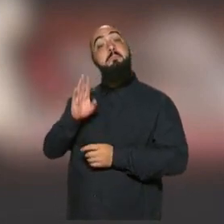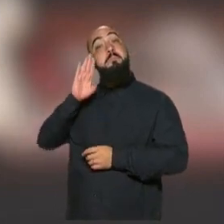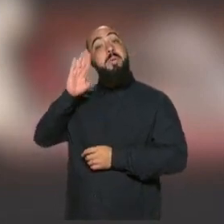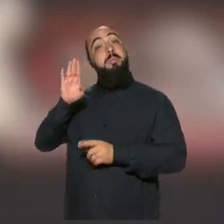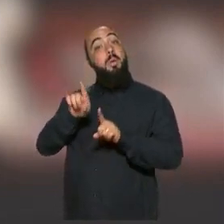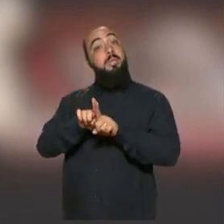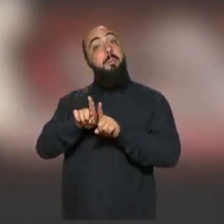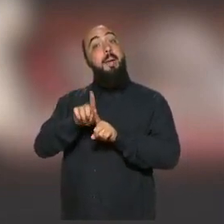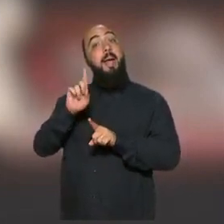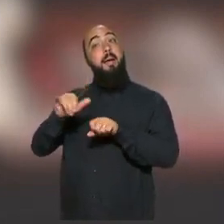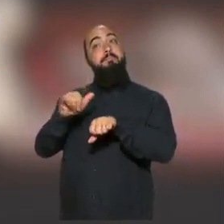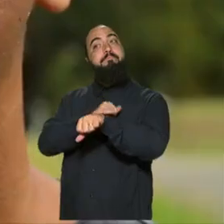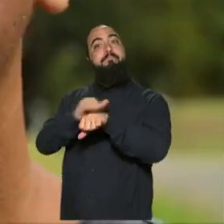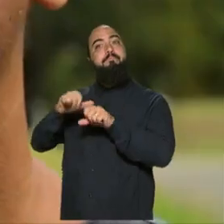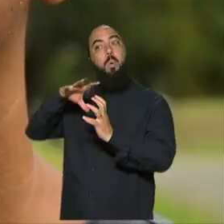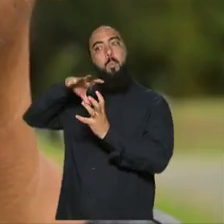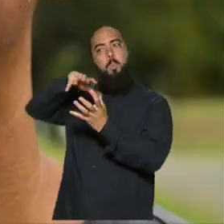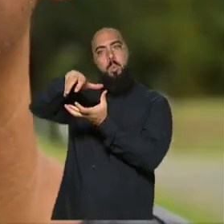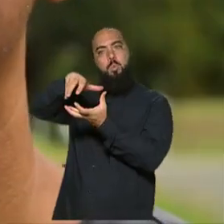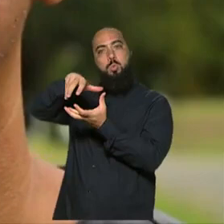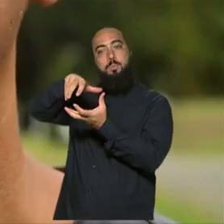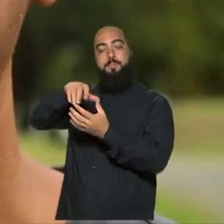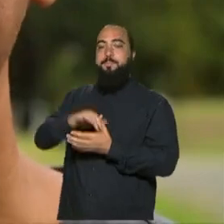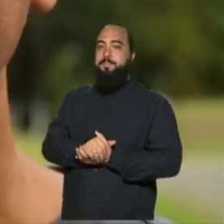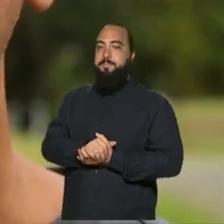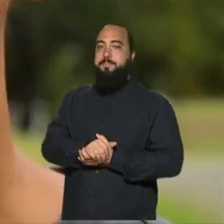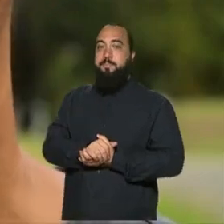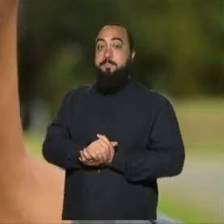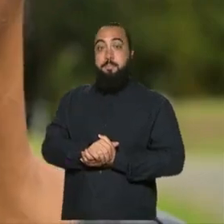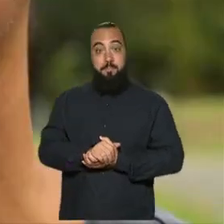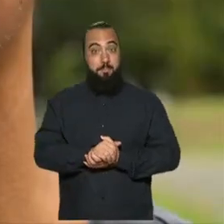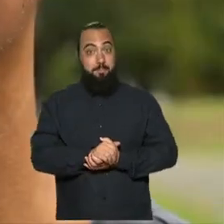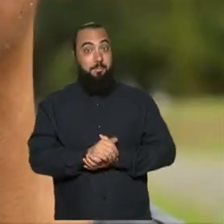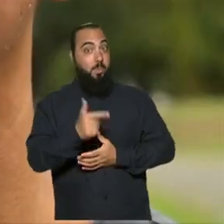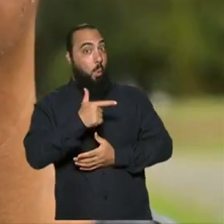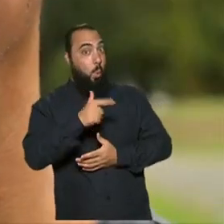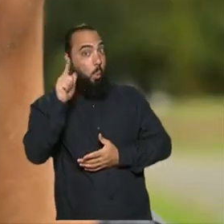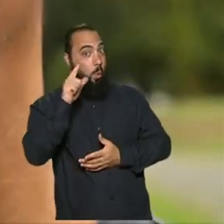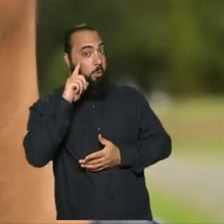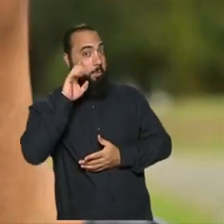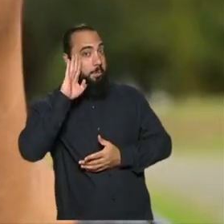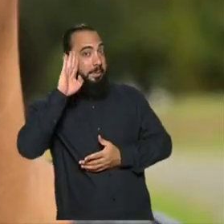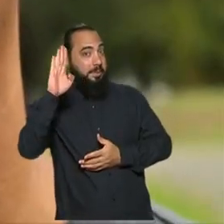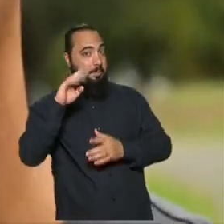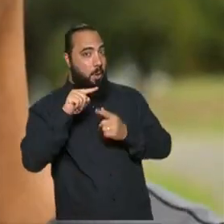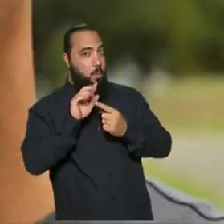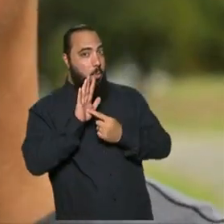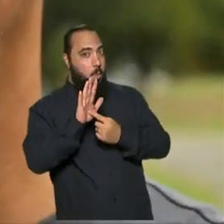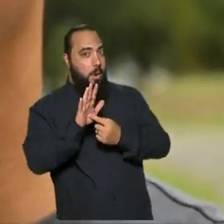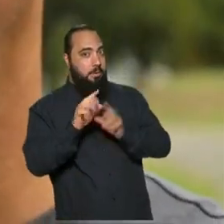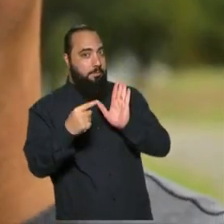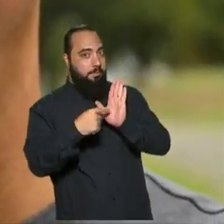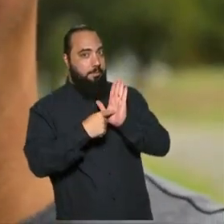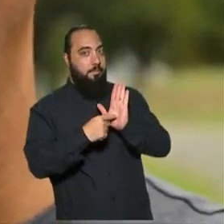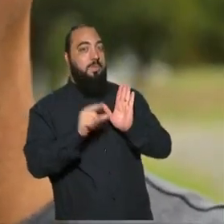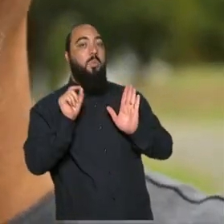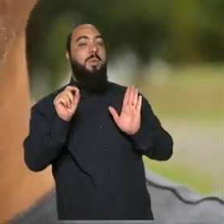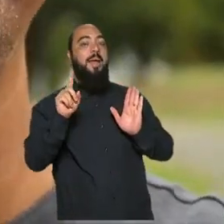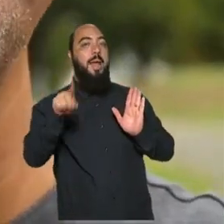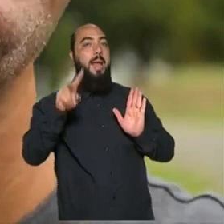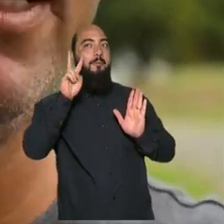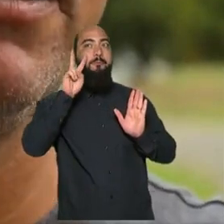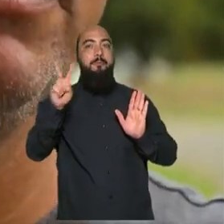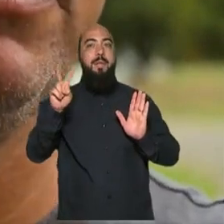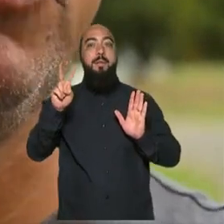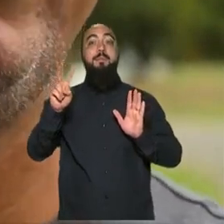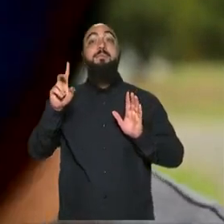é sobre a forma da Terra. Um outro indicativo bastante interessante das felicidades da Terra é você observar um